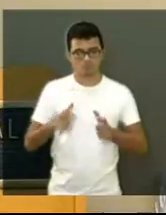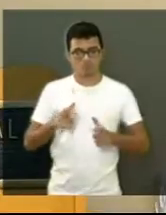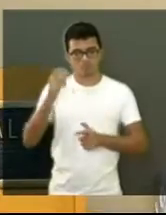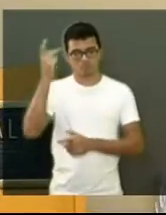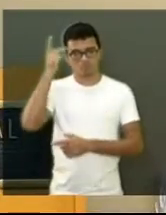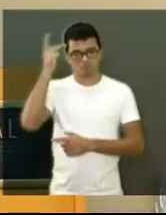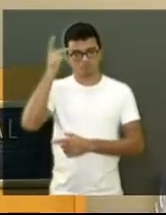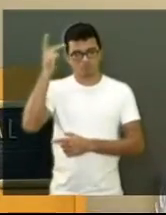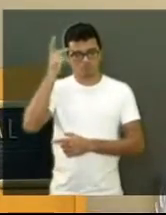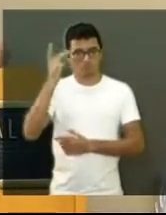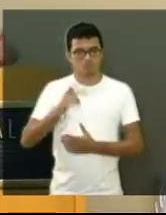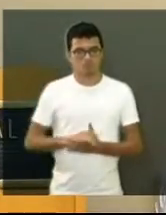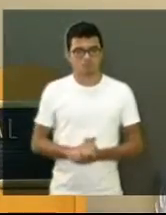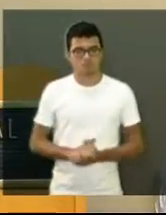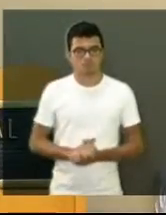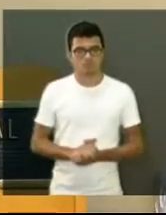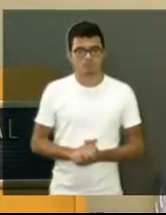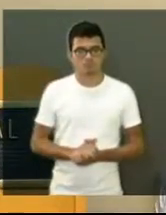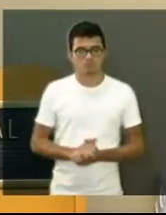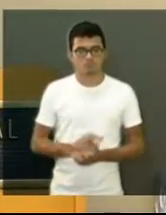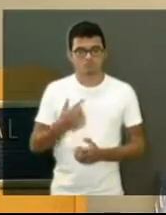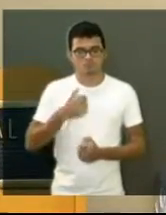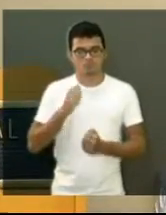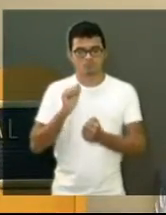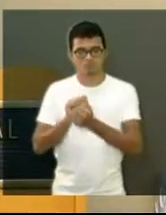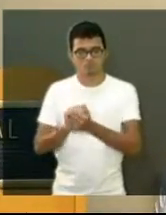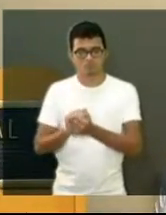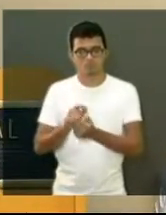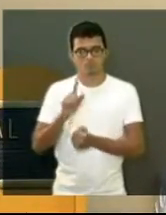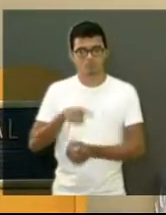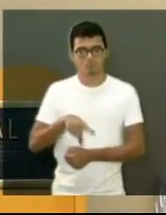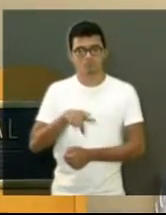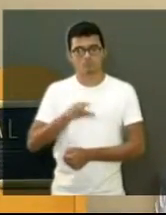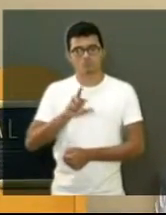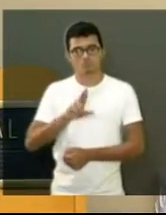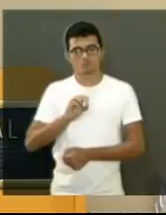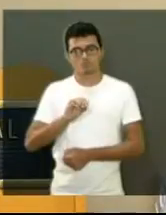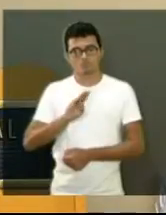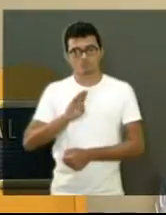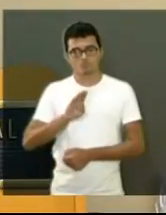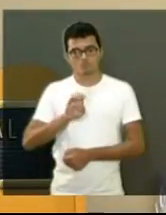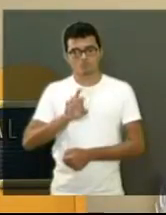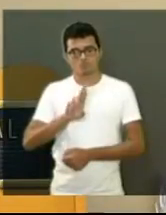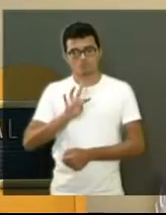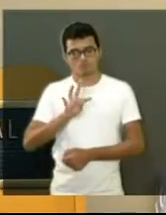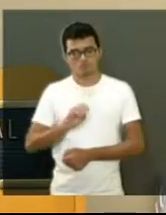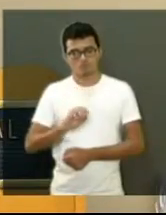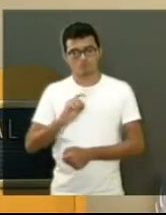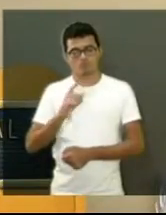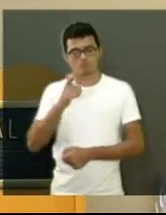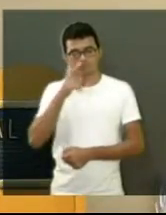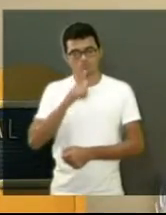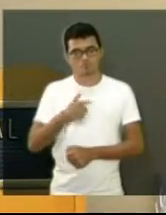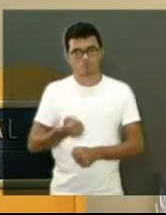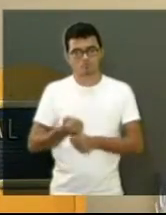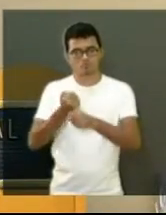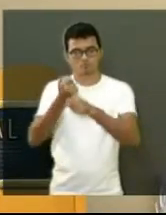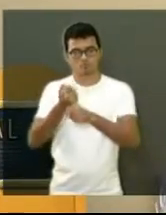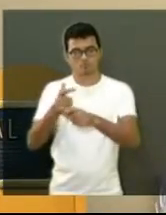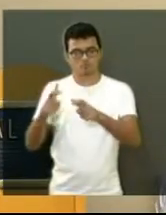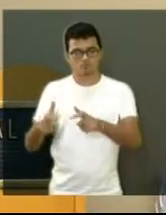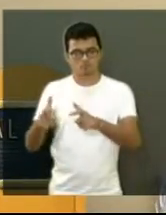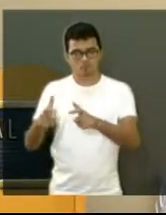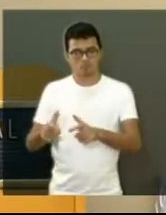e interferi junto com o deputado Roberto Massafera para a construção naquele local do Hospital